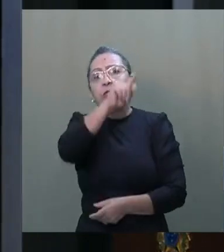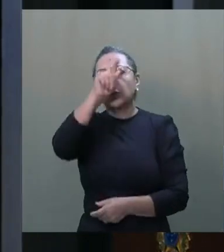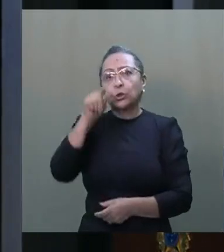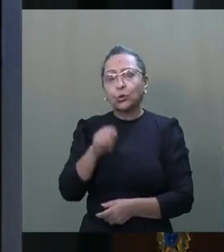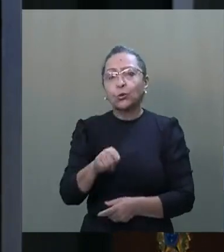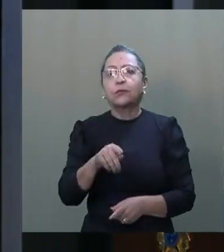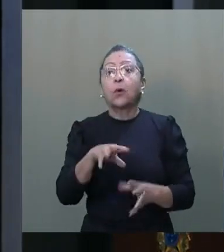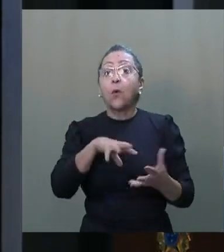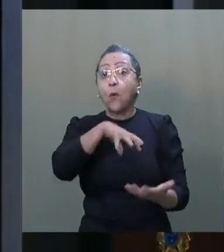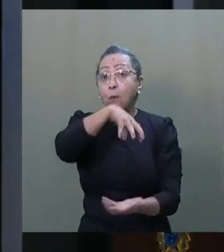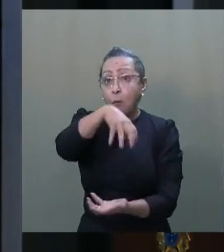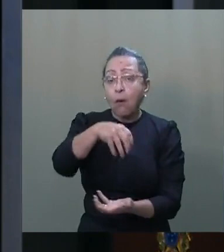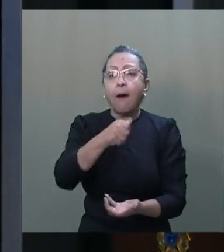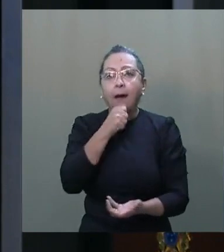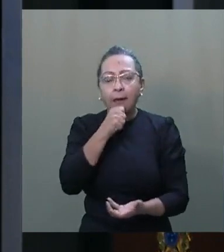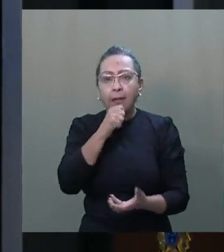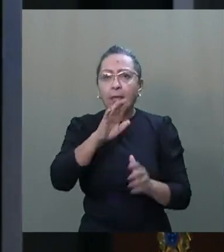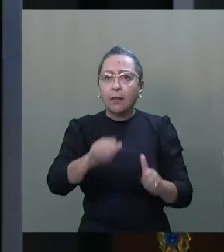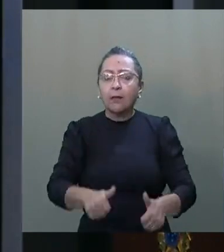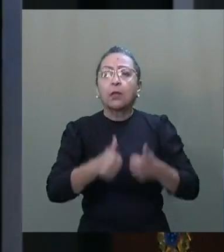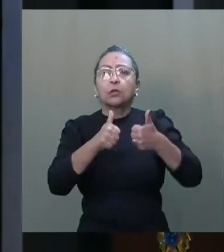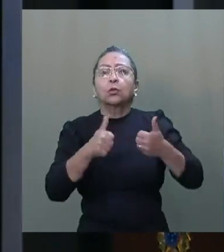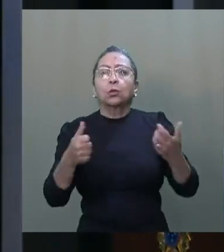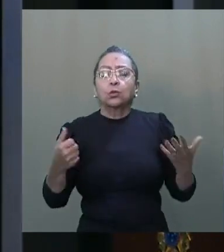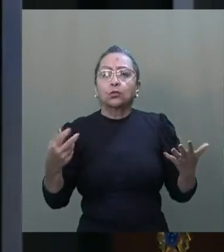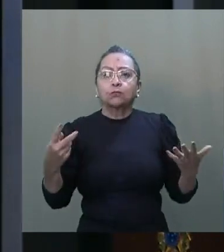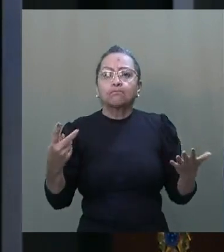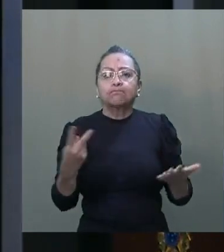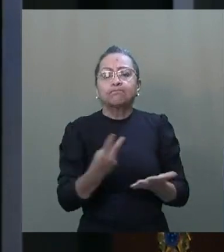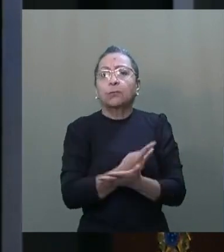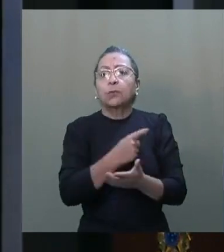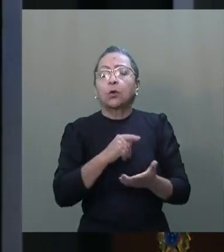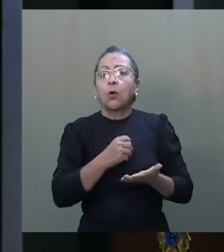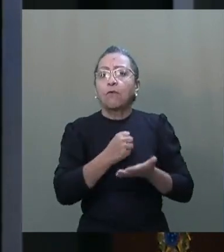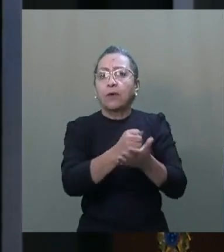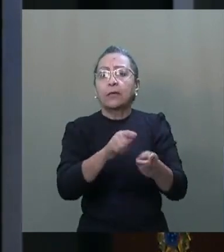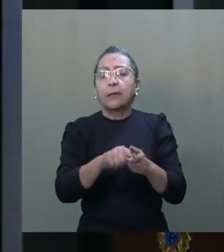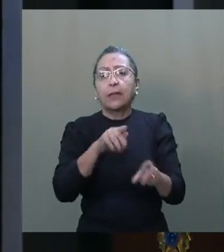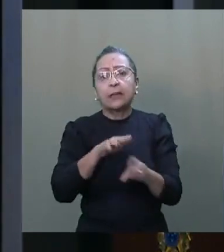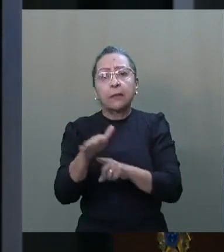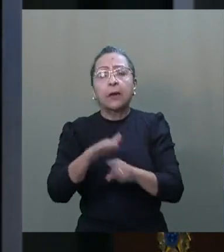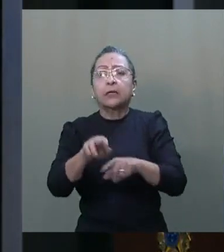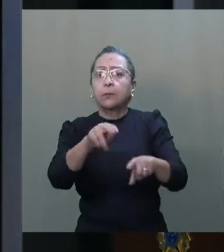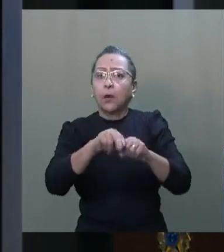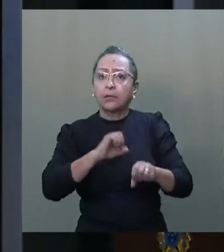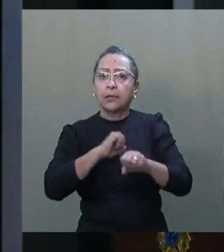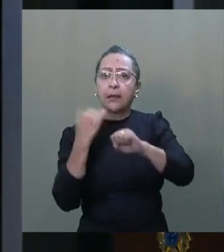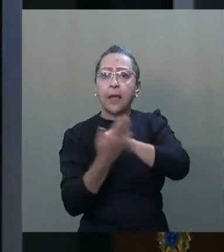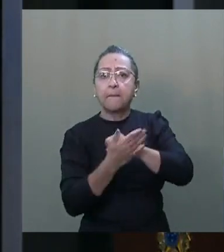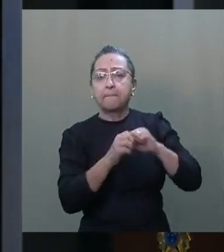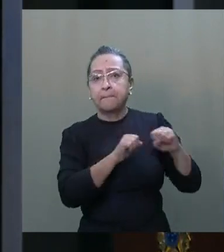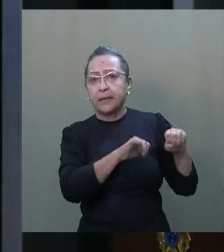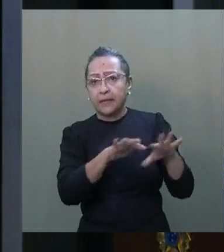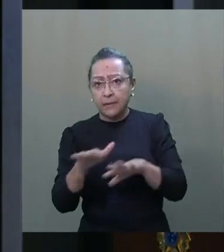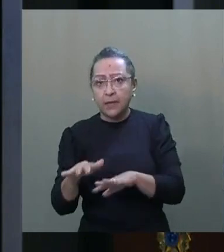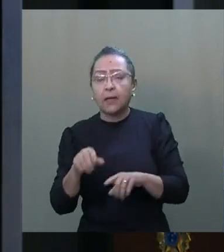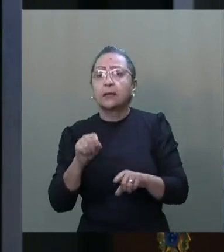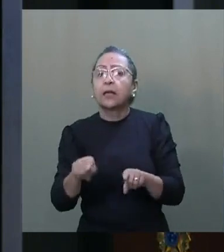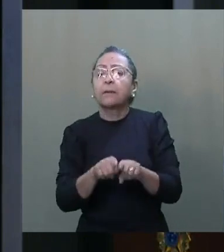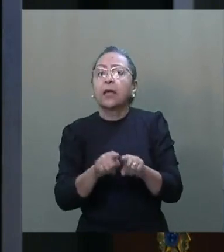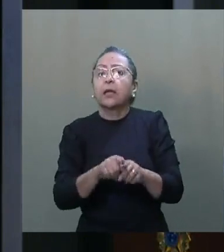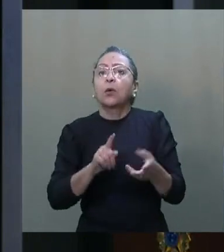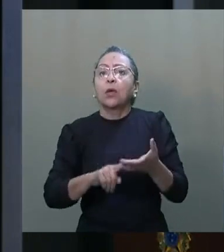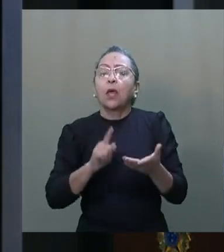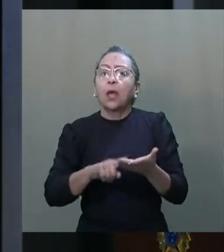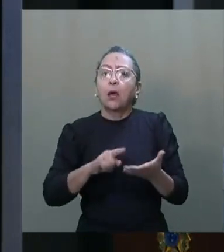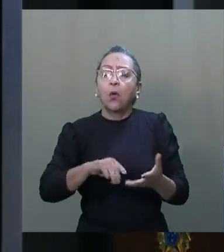mundo ainda se recupera dos choques de oferta e demanda causadas pela pandemia, a oferta